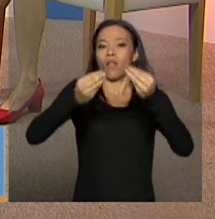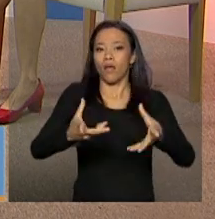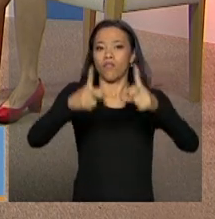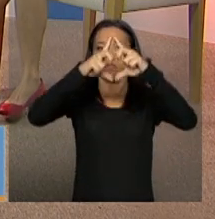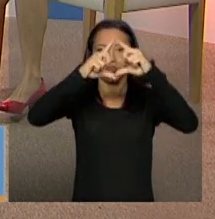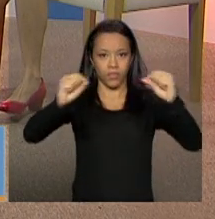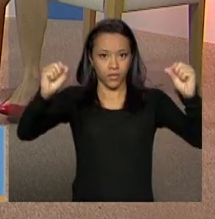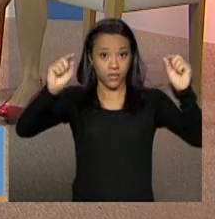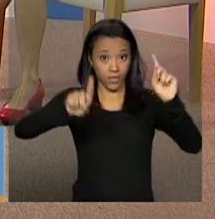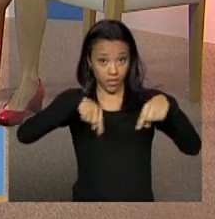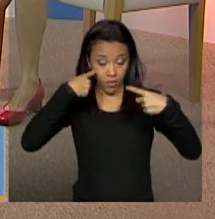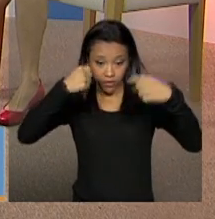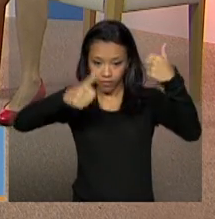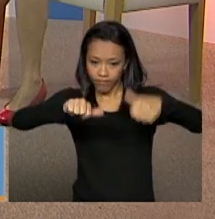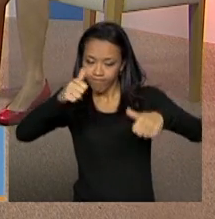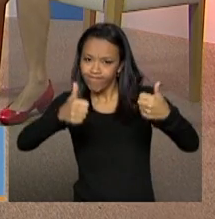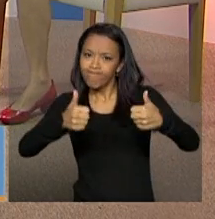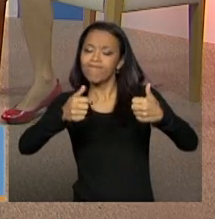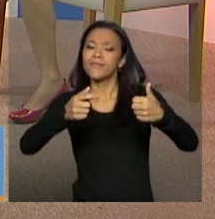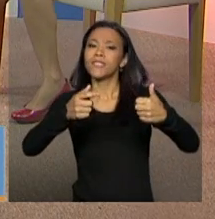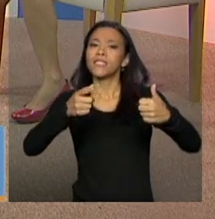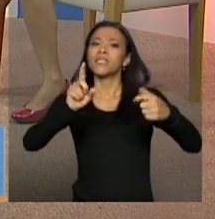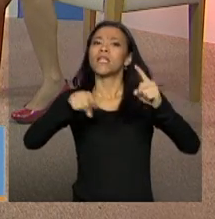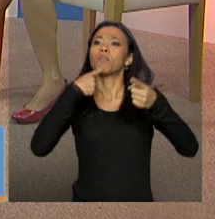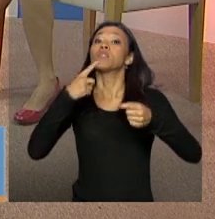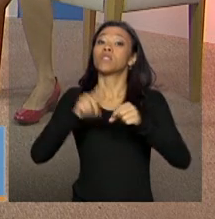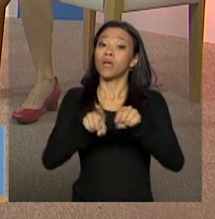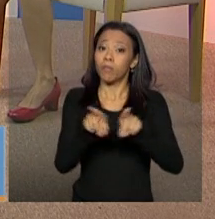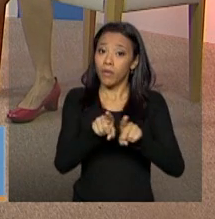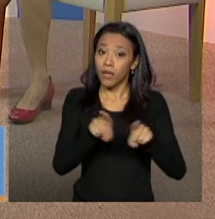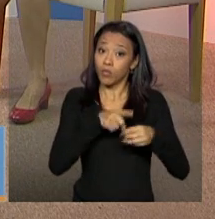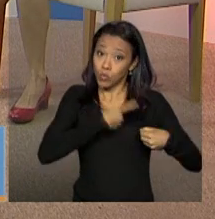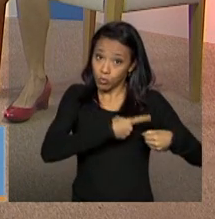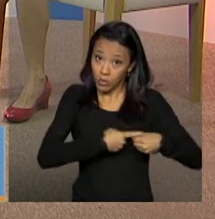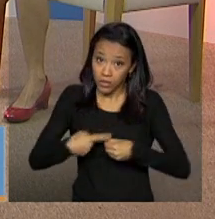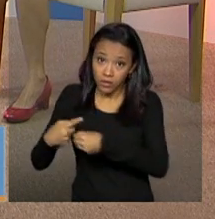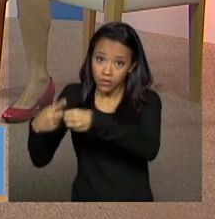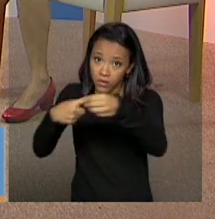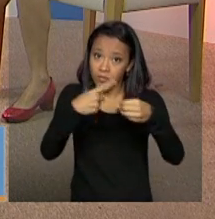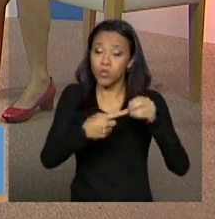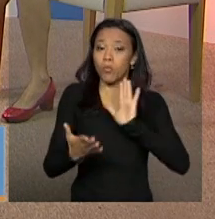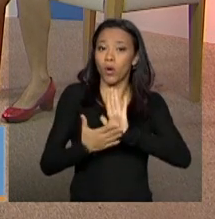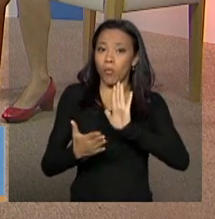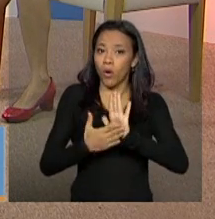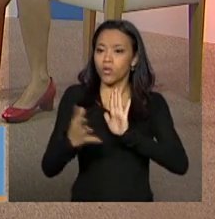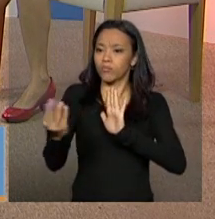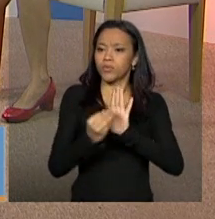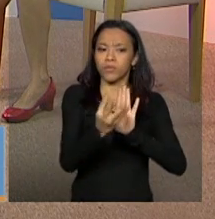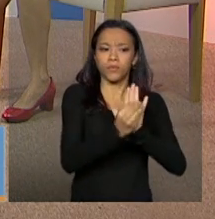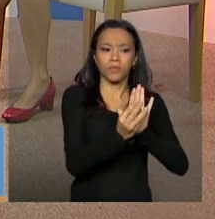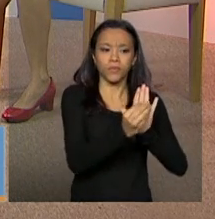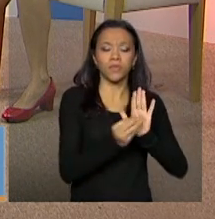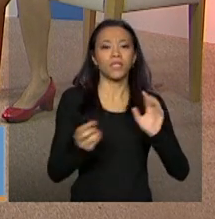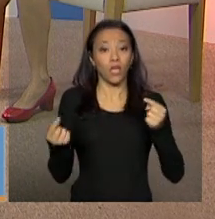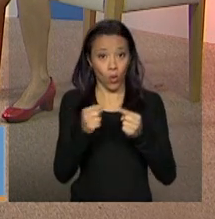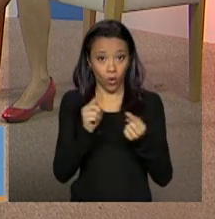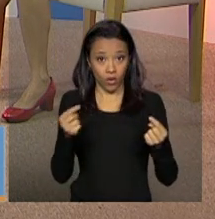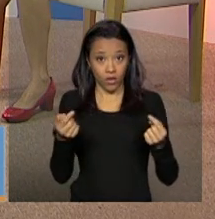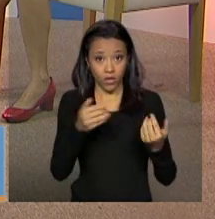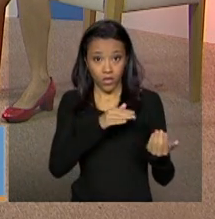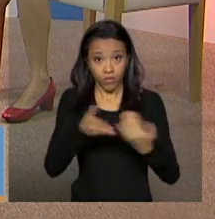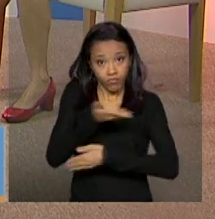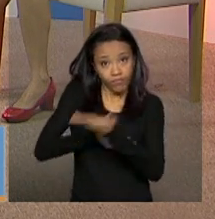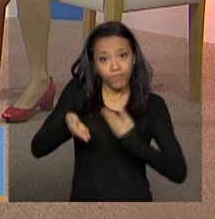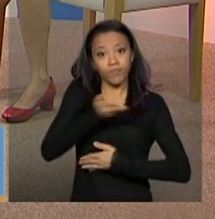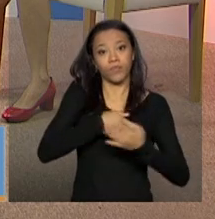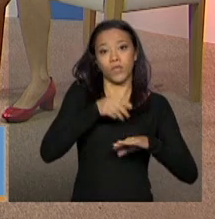e vindas dos municípios, que os municípios, né, têm um link direto com os Estados, porque participam junto dessa